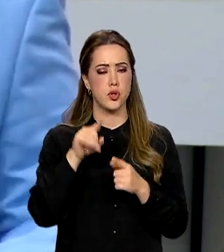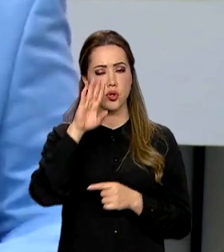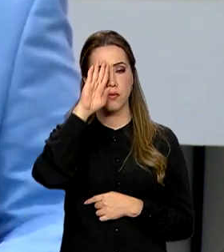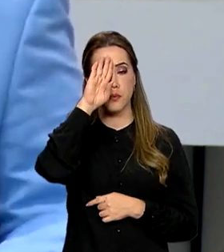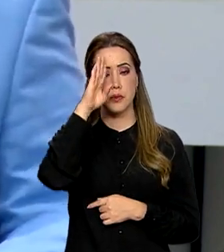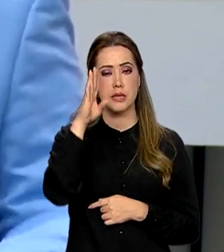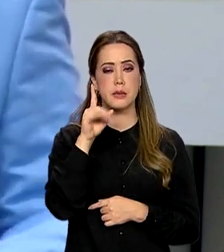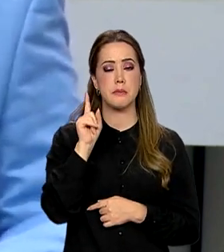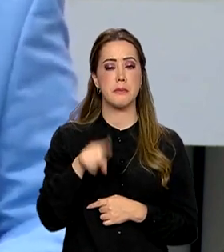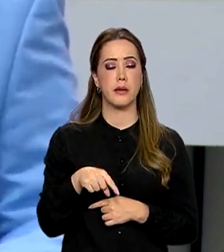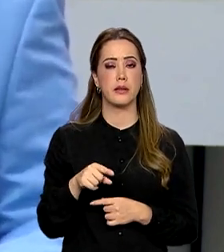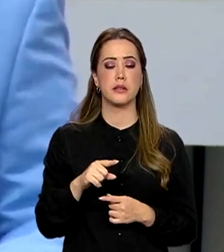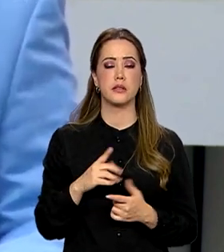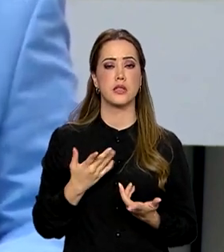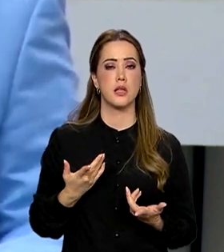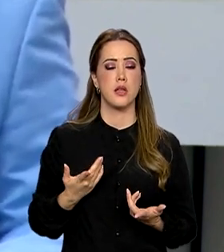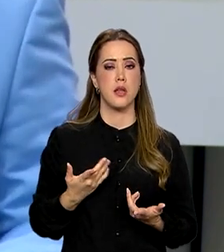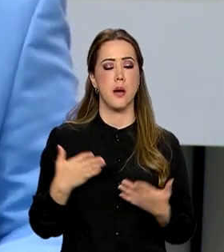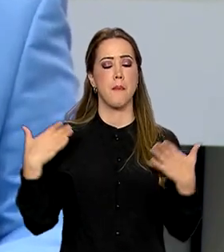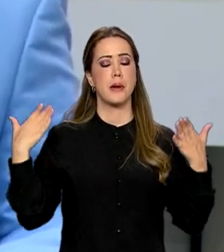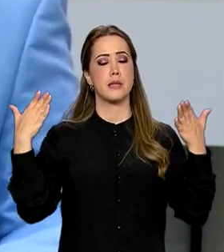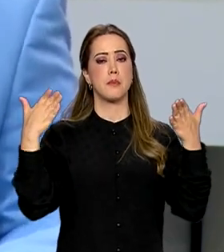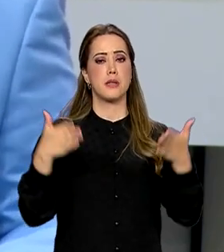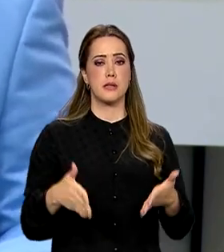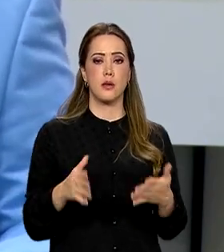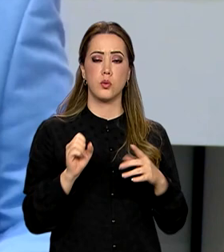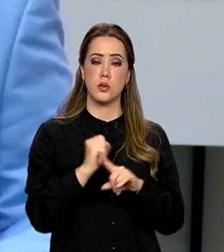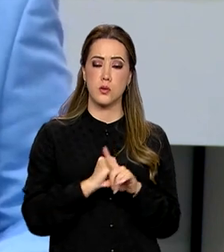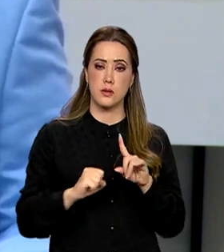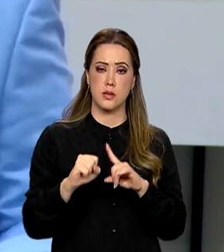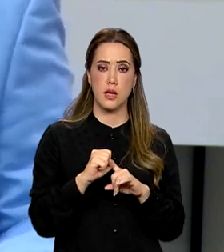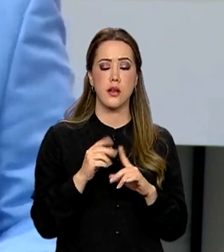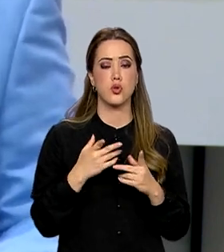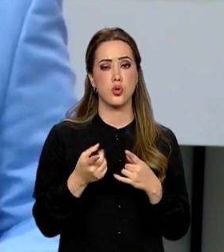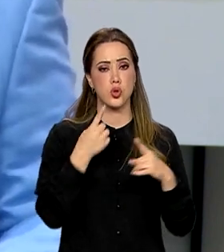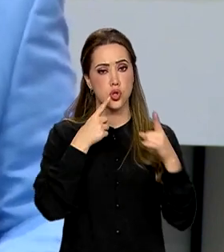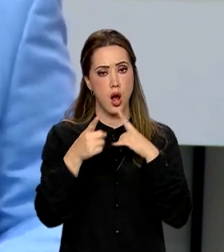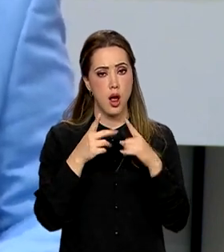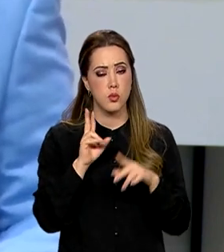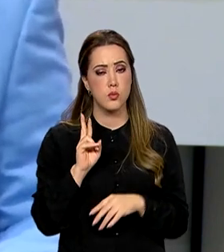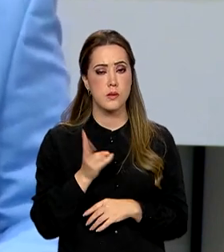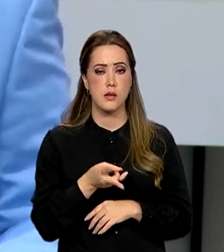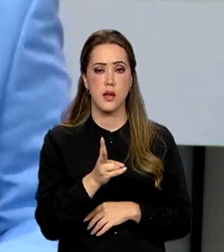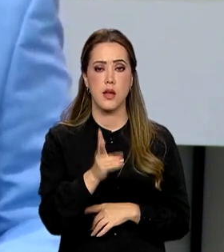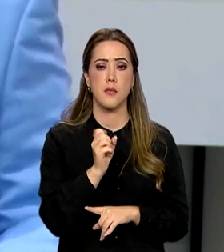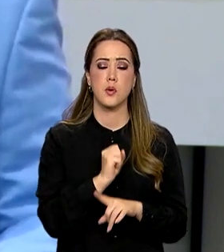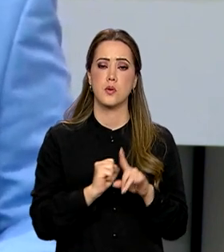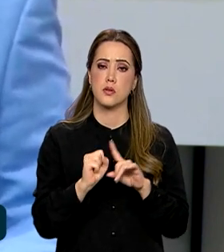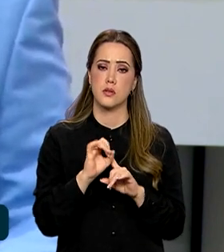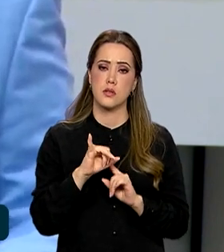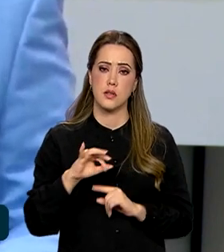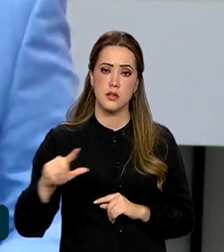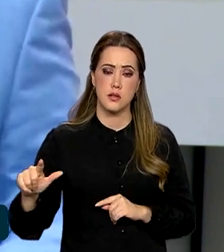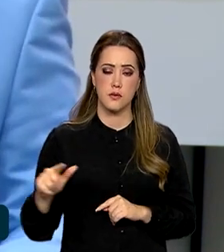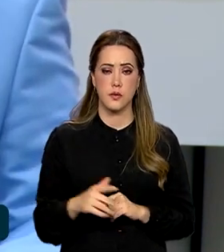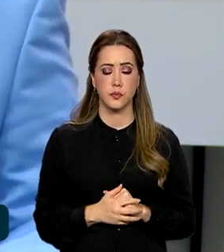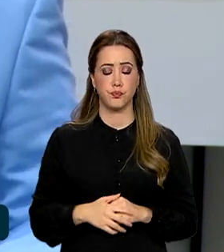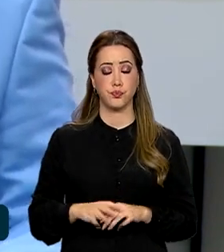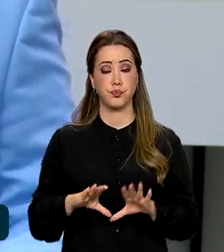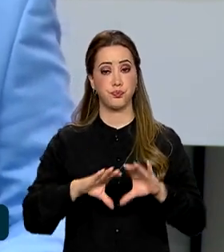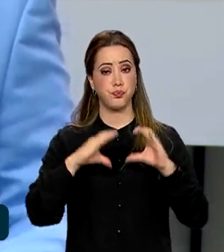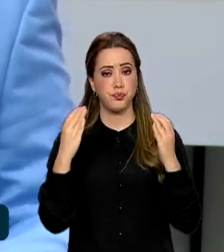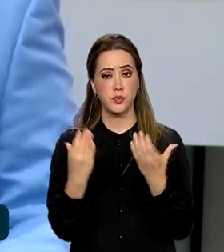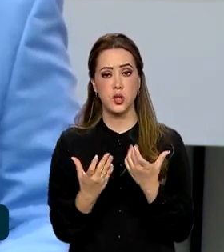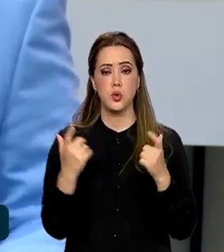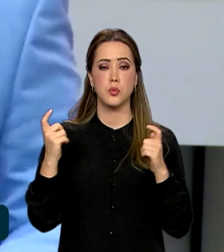diferenciais desse programa, a participação social e o diálogo frequente com a sociedade civil, as comunidades